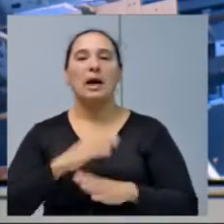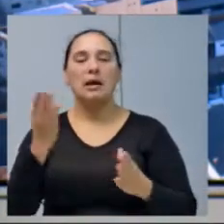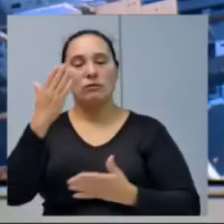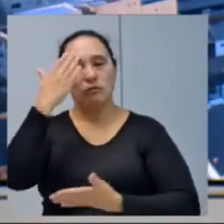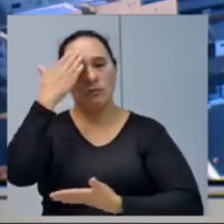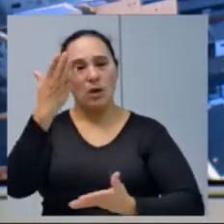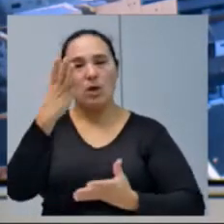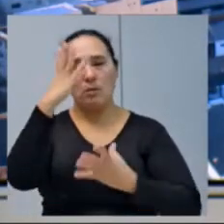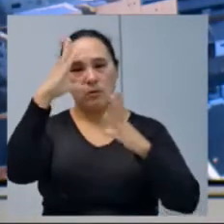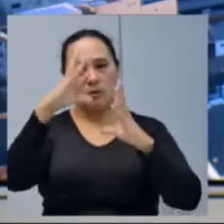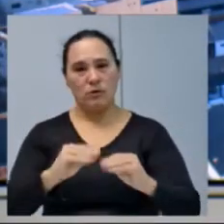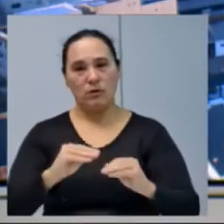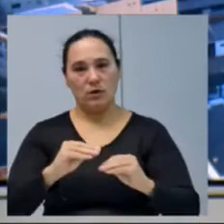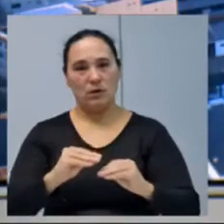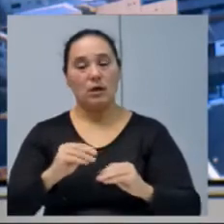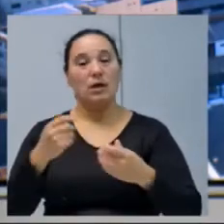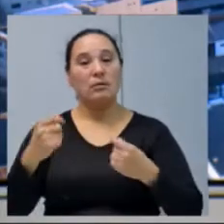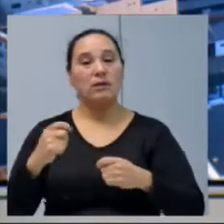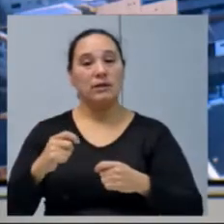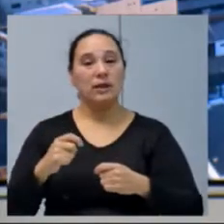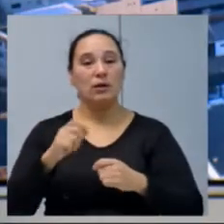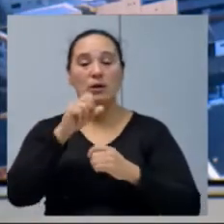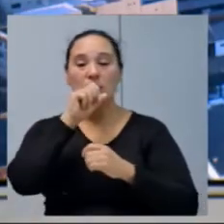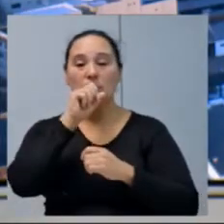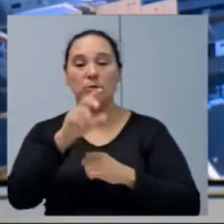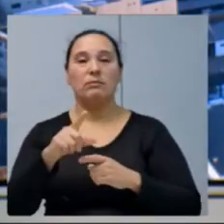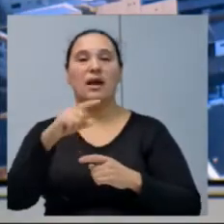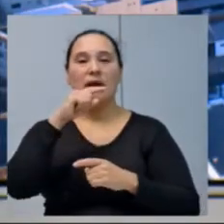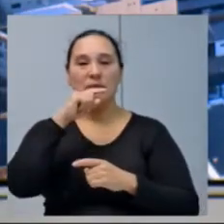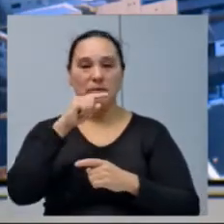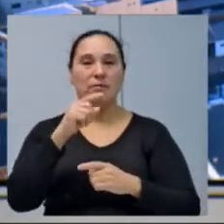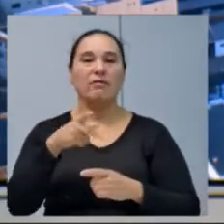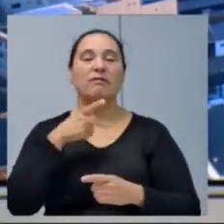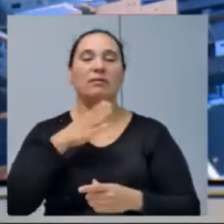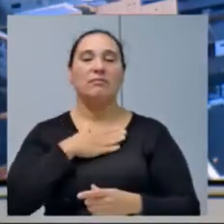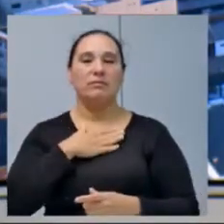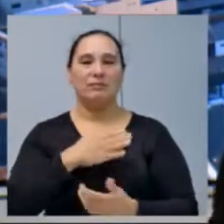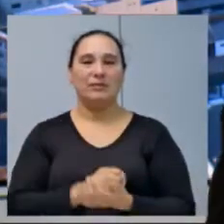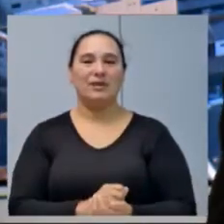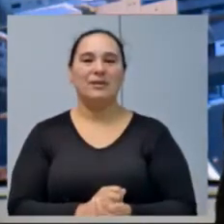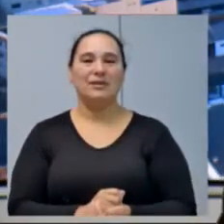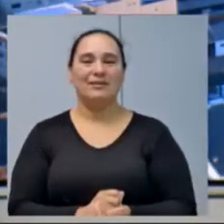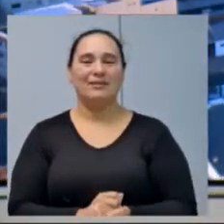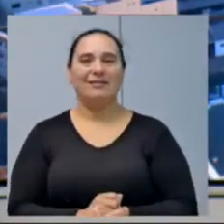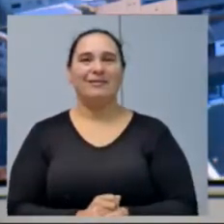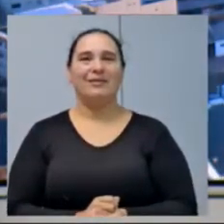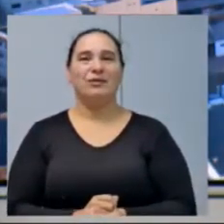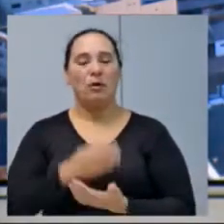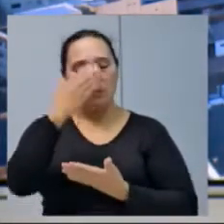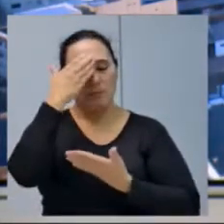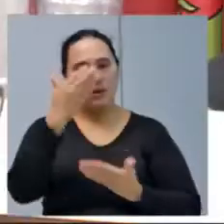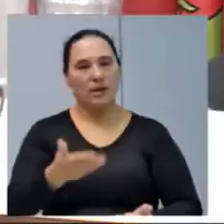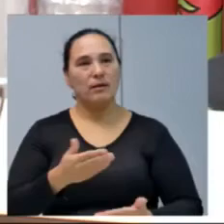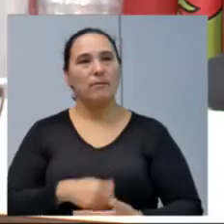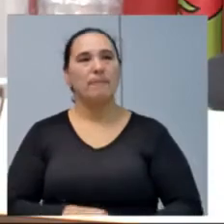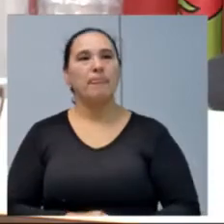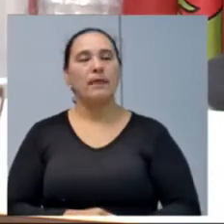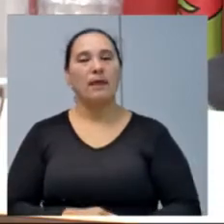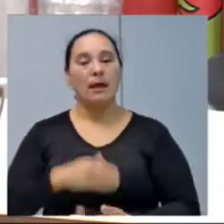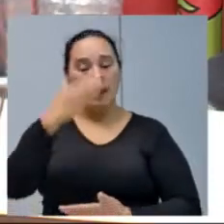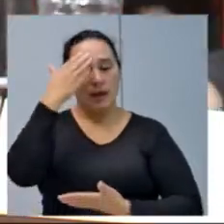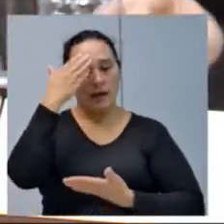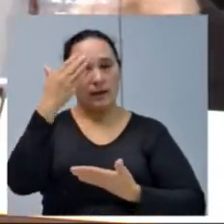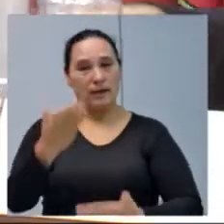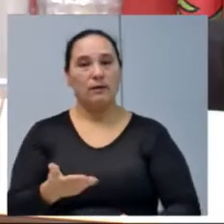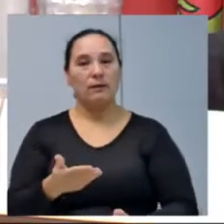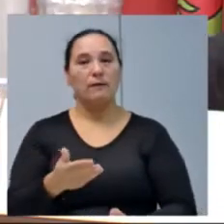obrigado, boa noite. Precisando de soprar e morder, me falem que eu estou na área. Obrigado. Agradeço o pronunciamento